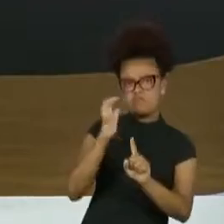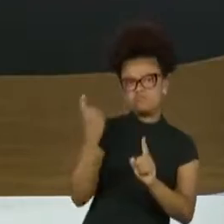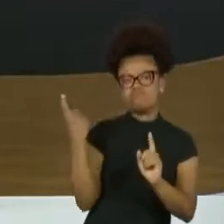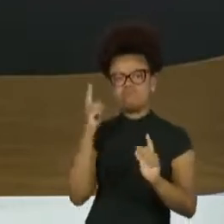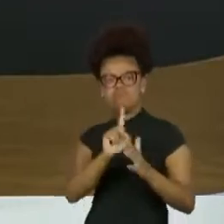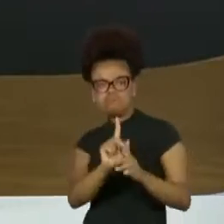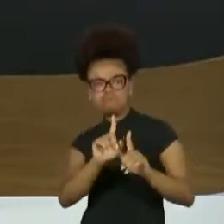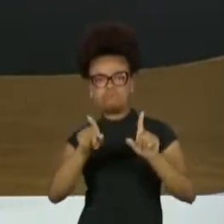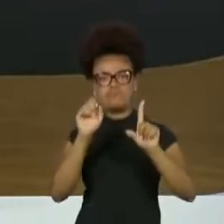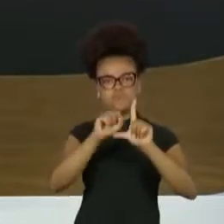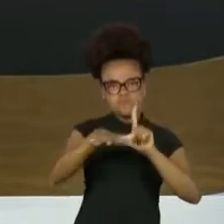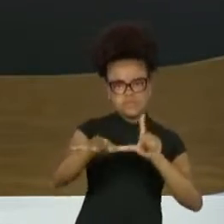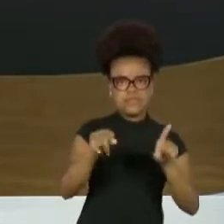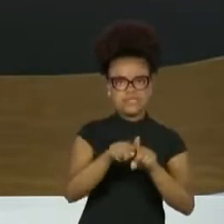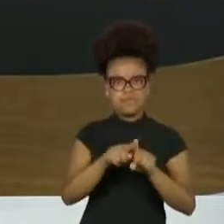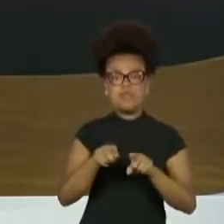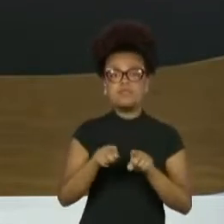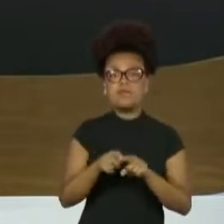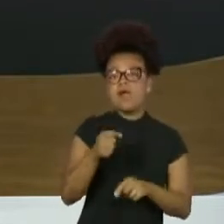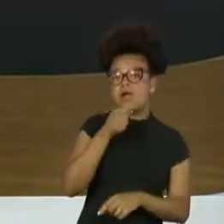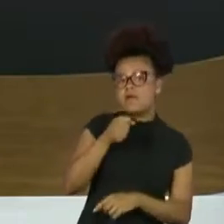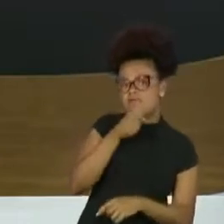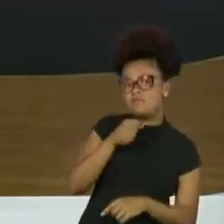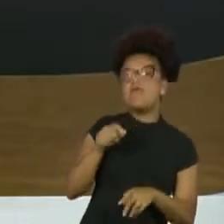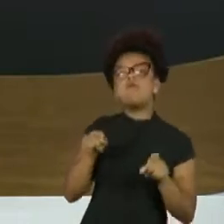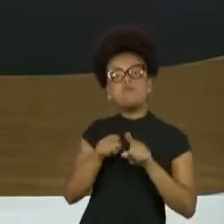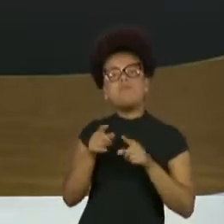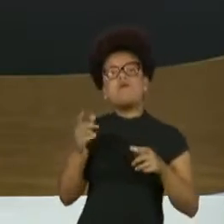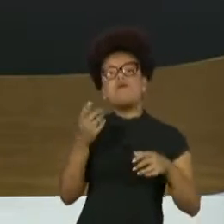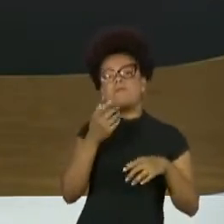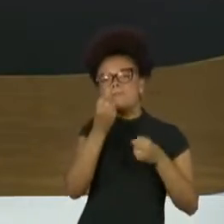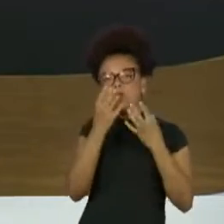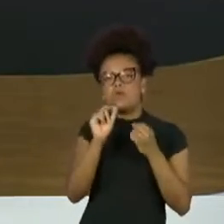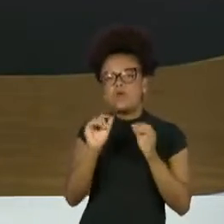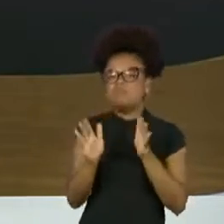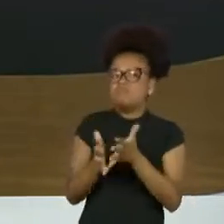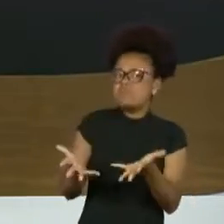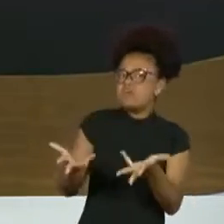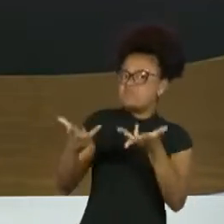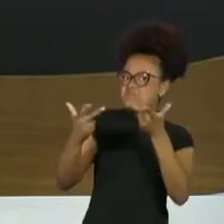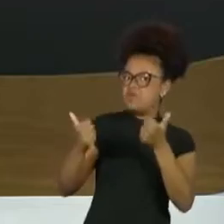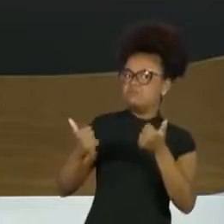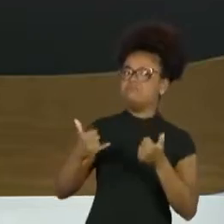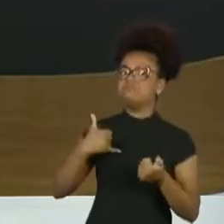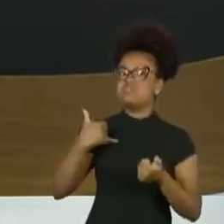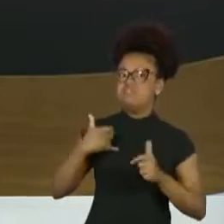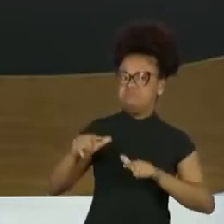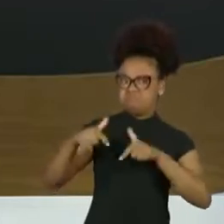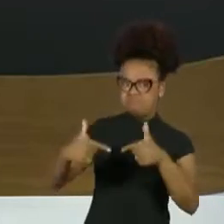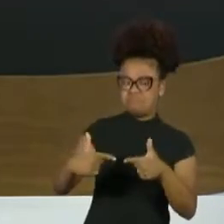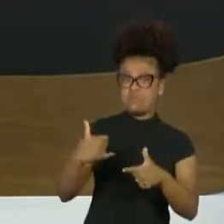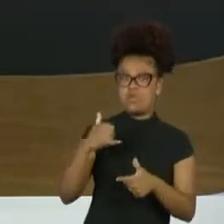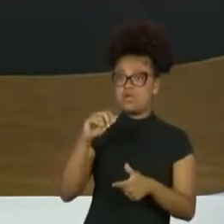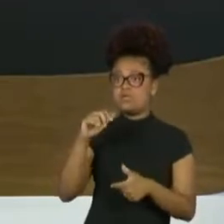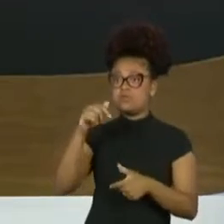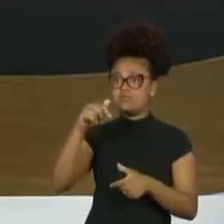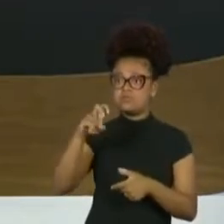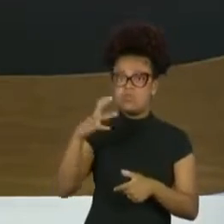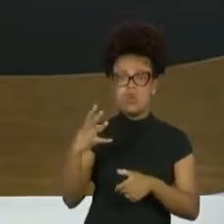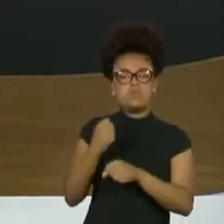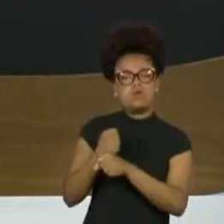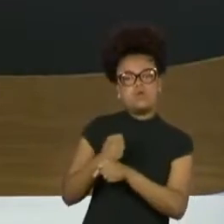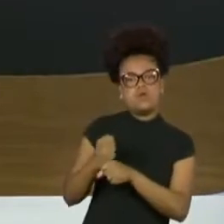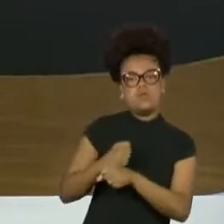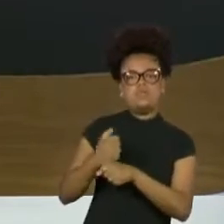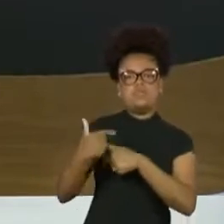é superlativa em tudo o que faz. Aos 77 anos e 54 de carreira, são mais de 60